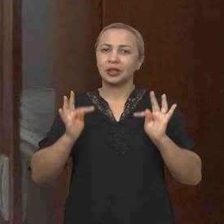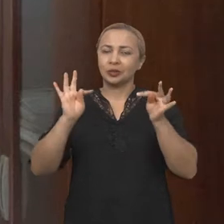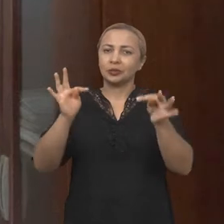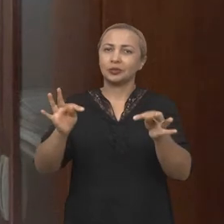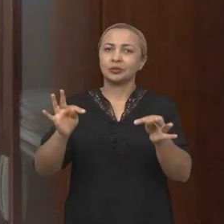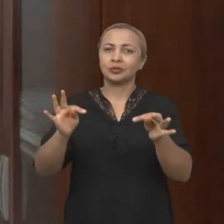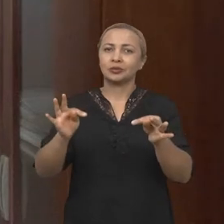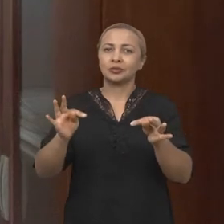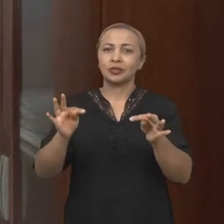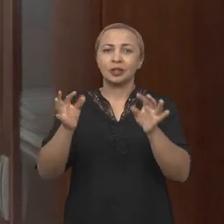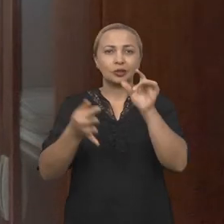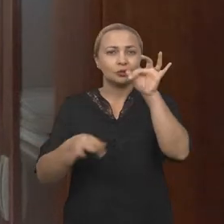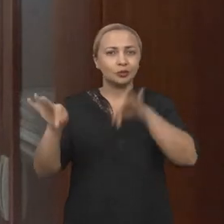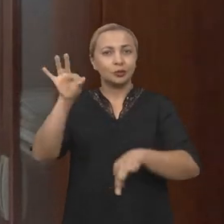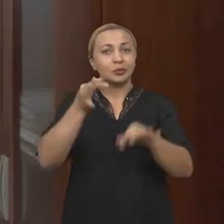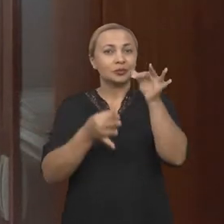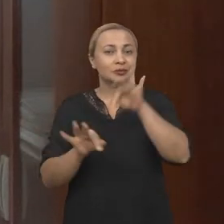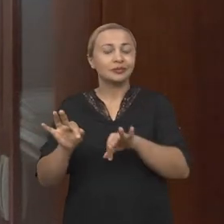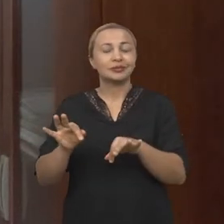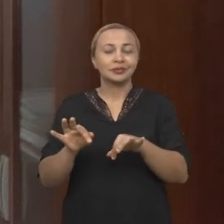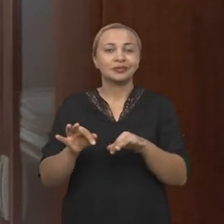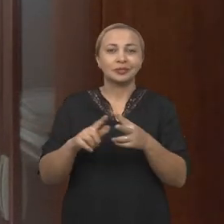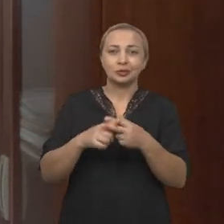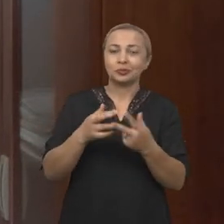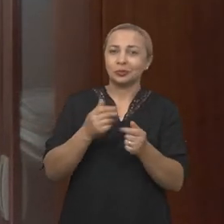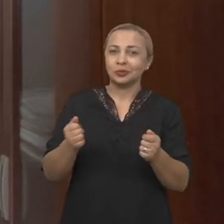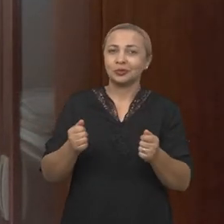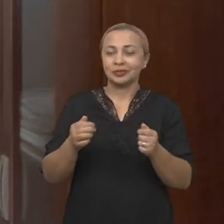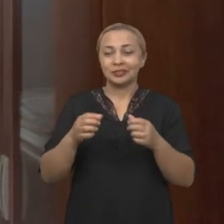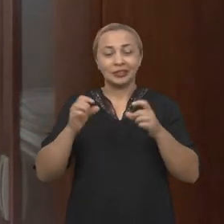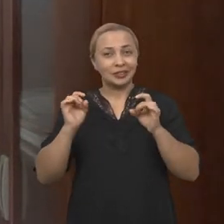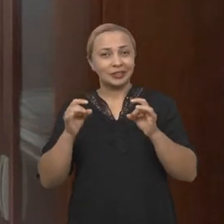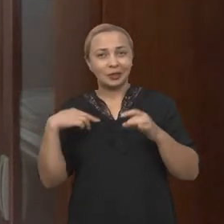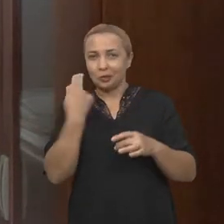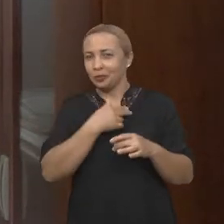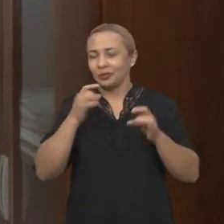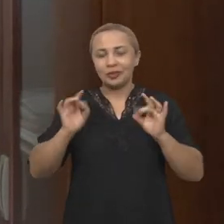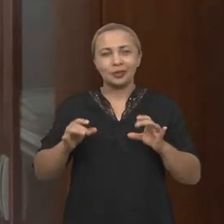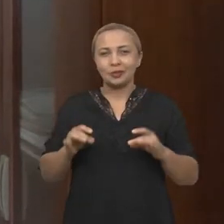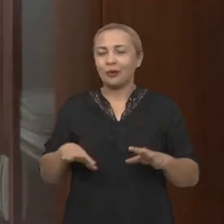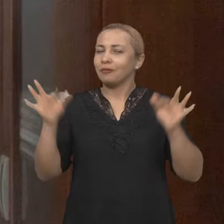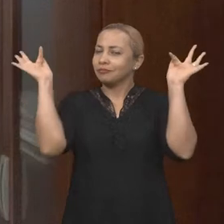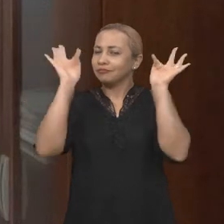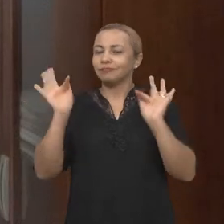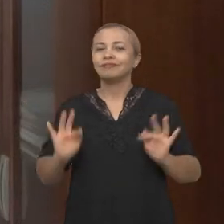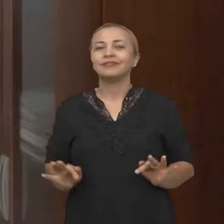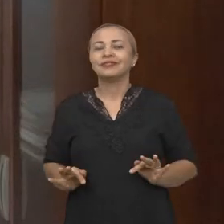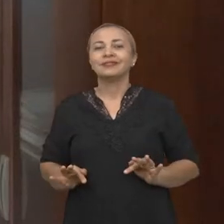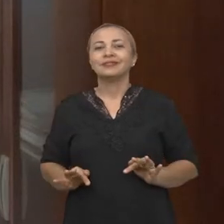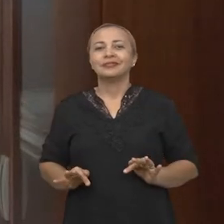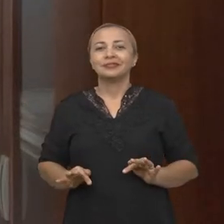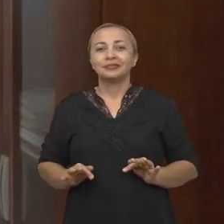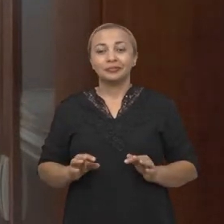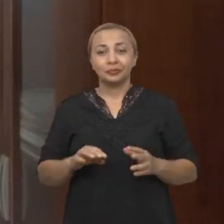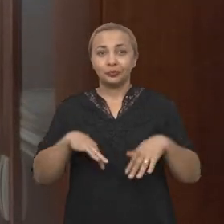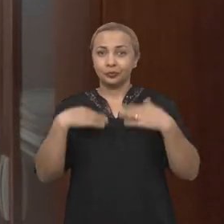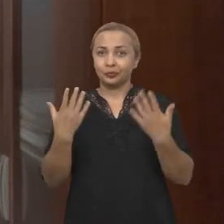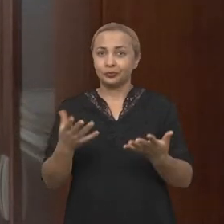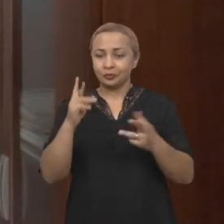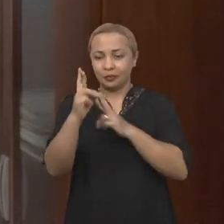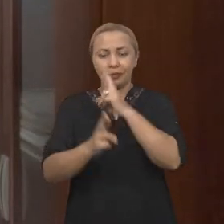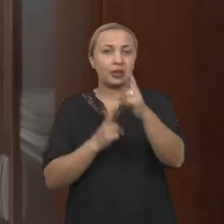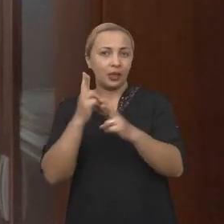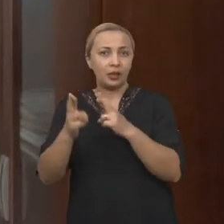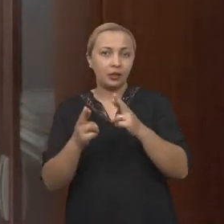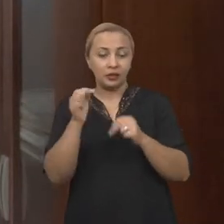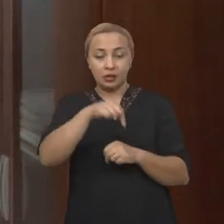e tecnologia de formulação de elementos. Então, isso nos deixou muito satisfeitos. Então, qual é a relação